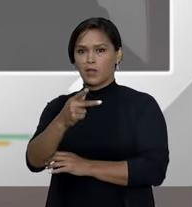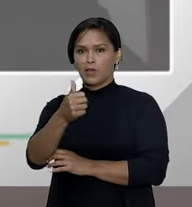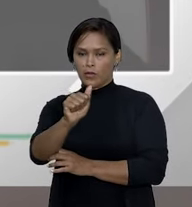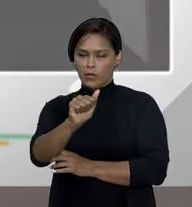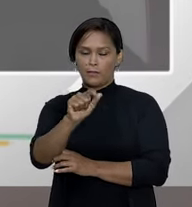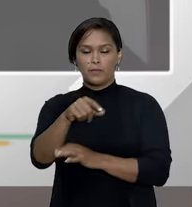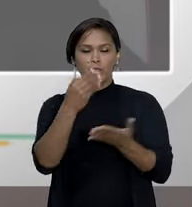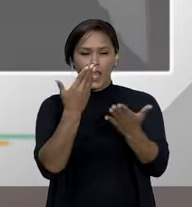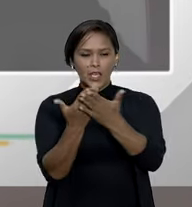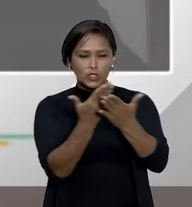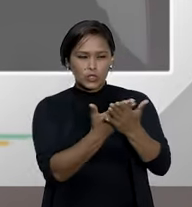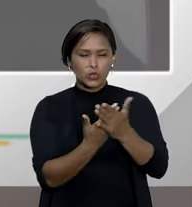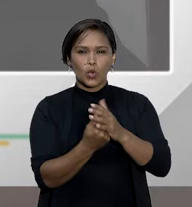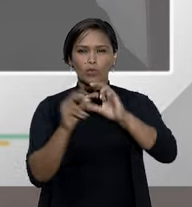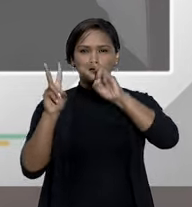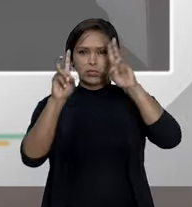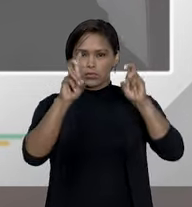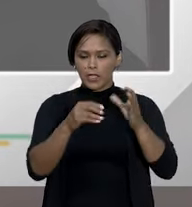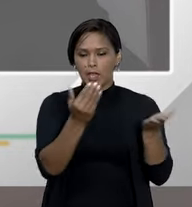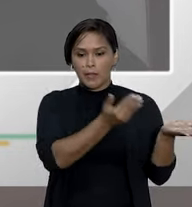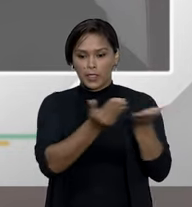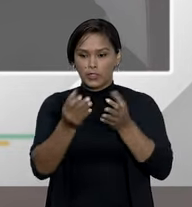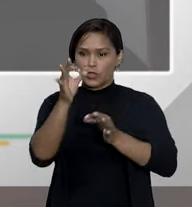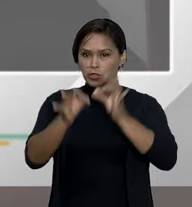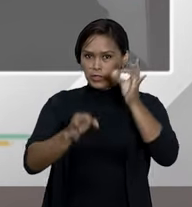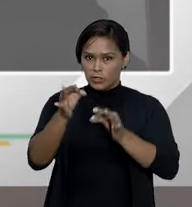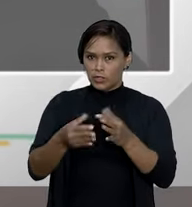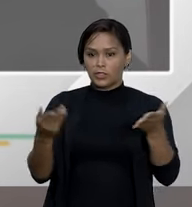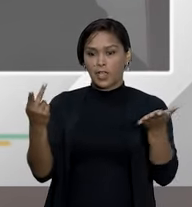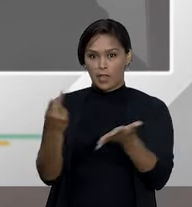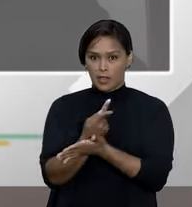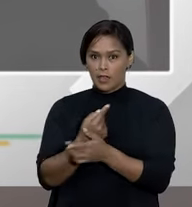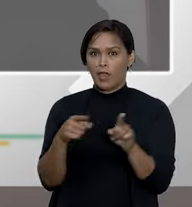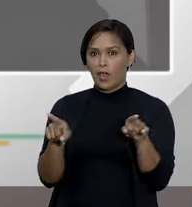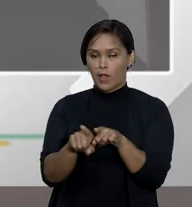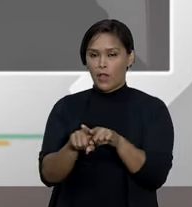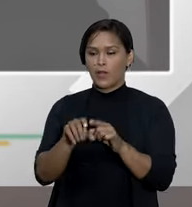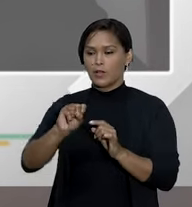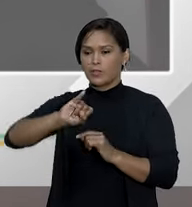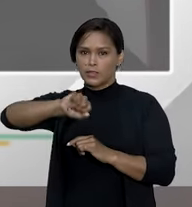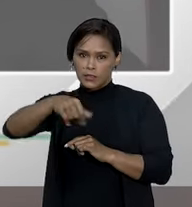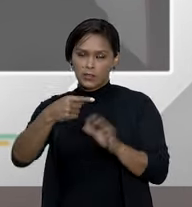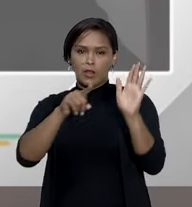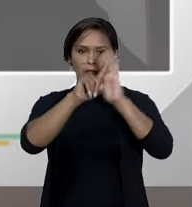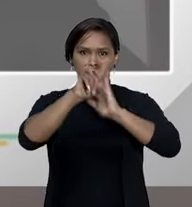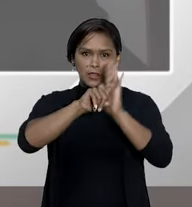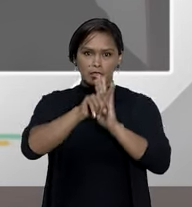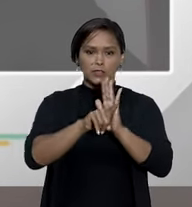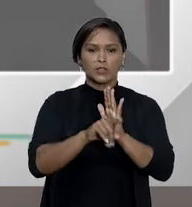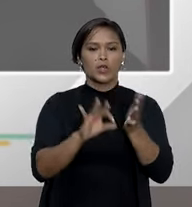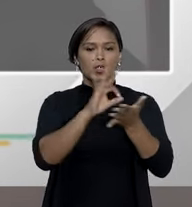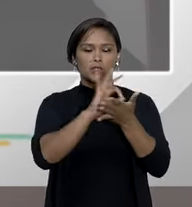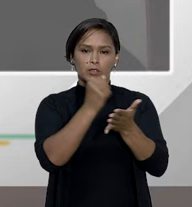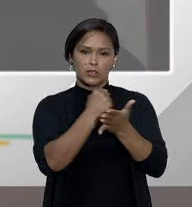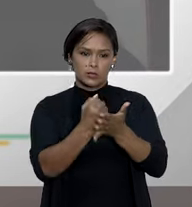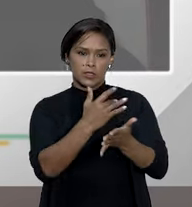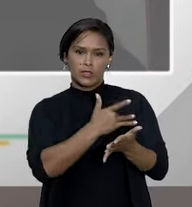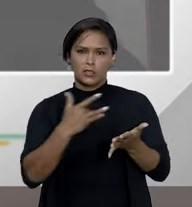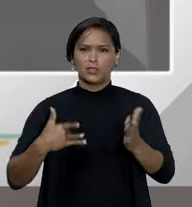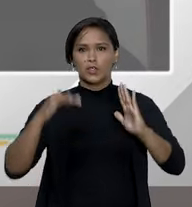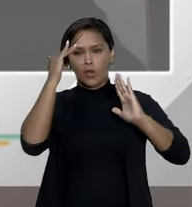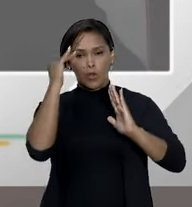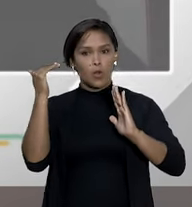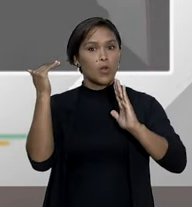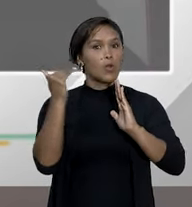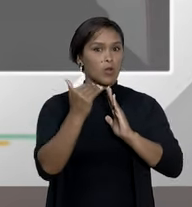matéria o tema foi levado ao judiciário e já chegou ao STJ e o STJ disse que os planos de saúde são obrigados a